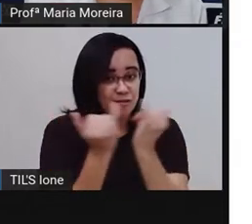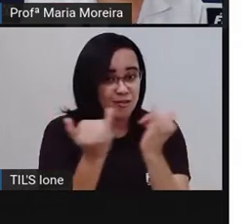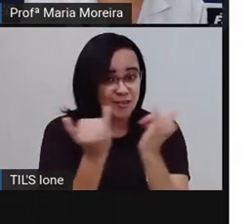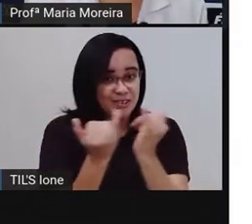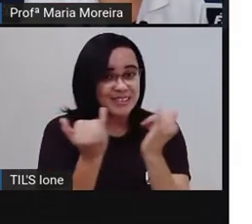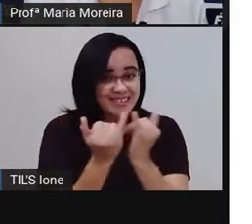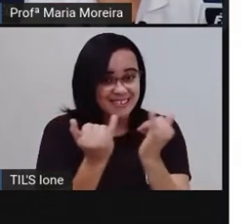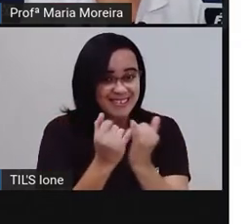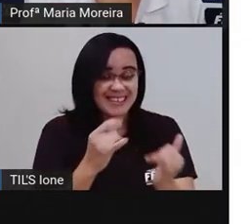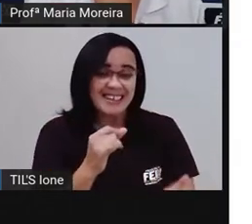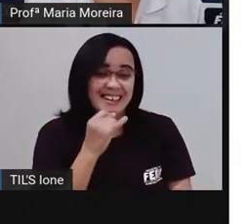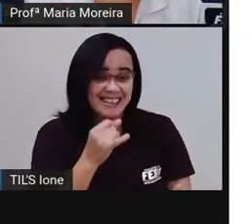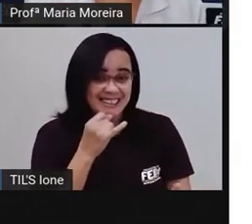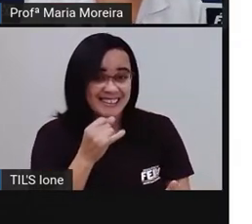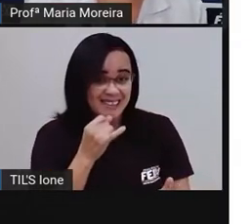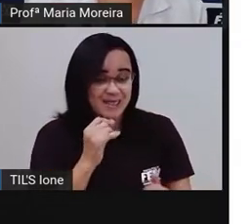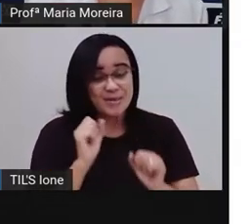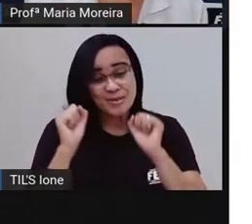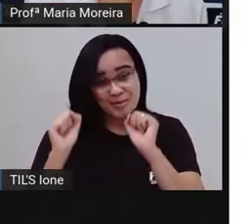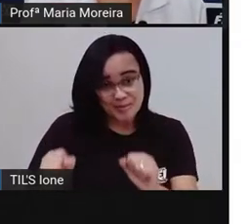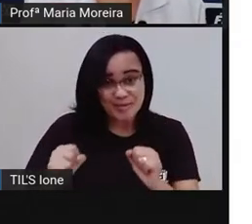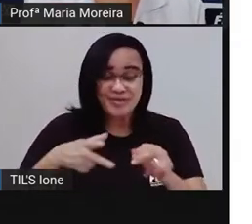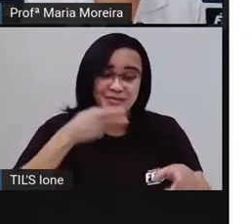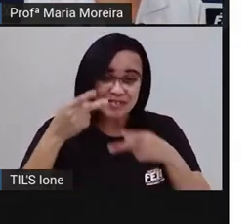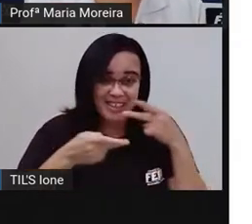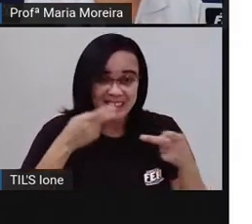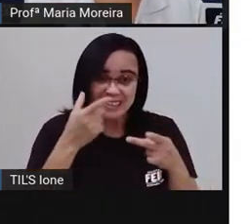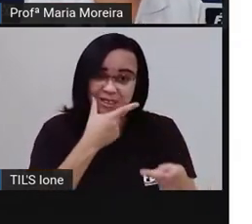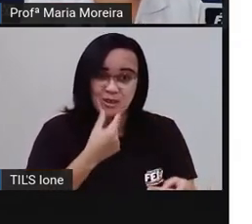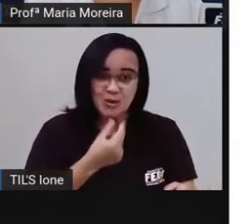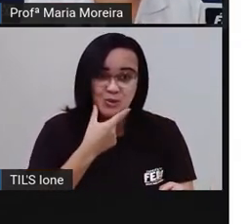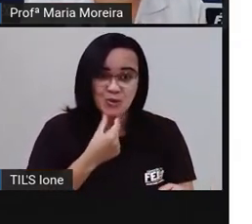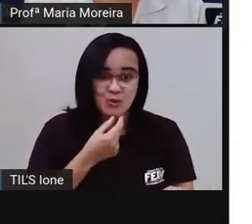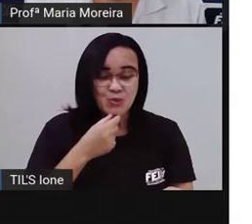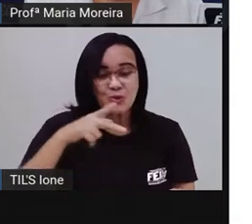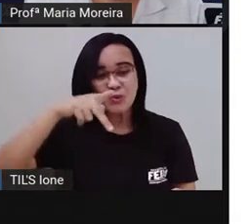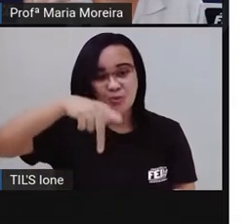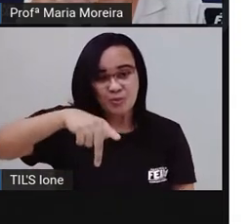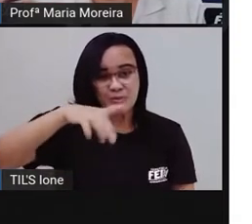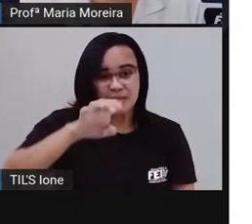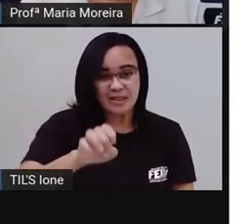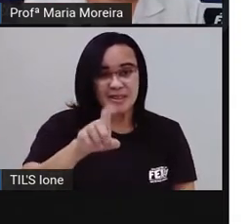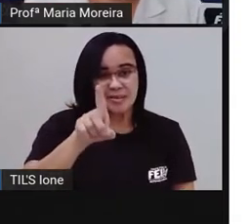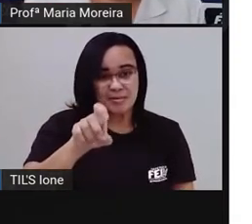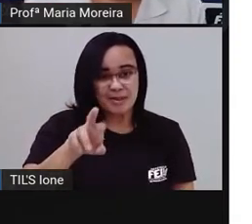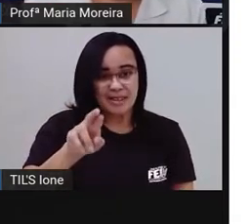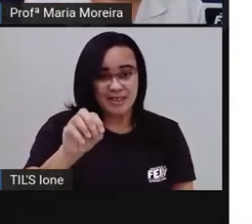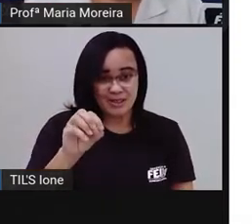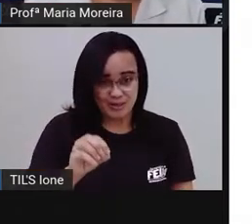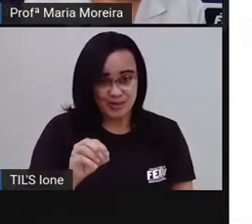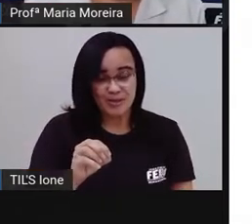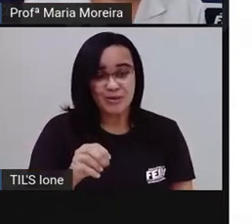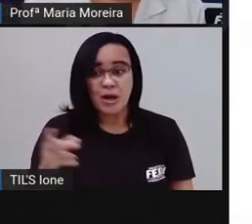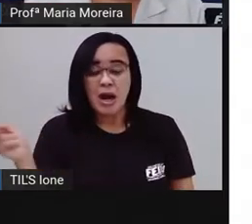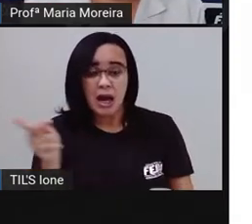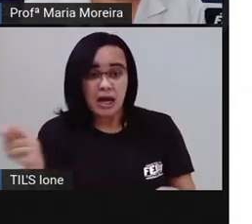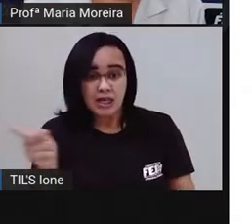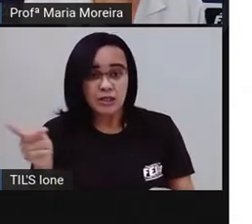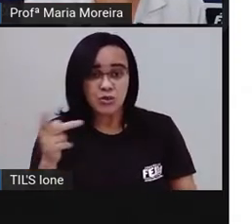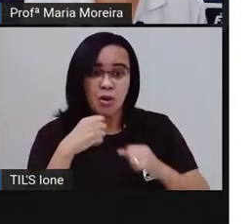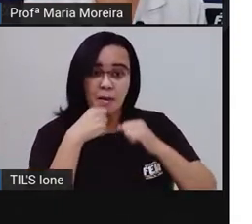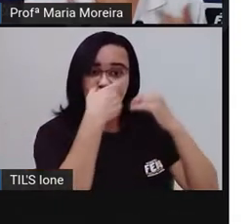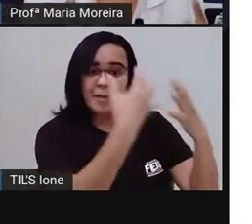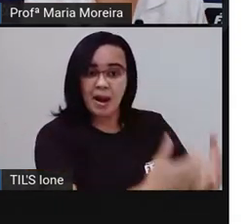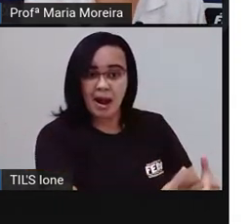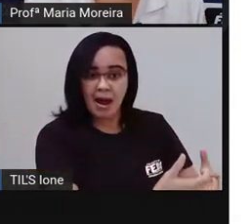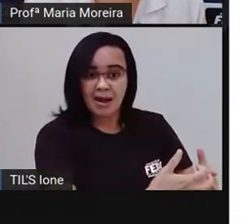Pedro, né? O técnico aqui de agora. Então, estamos aqui contando a fofoca. Eu vou contar para a provânia e para a Suzana, certo?